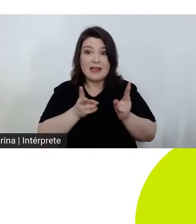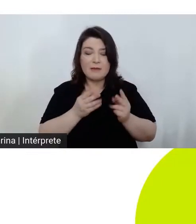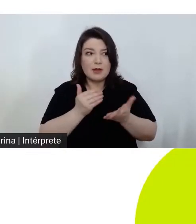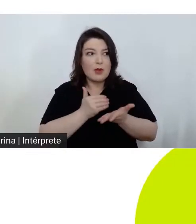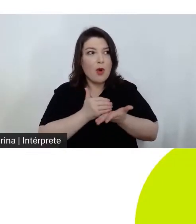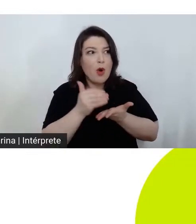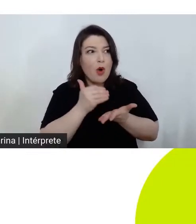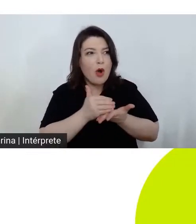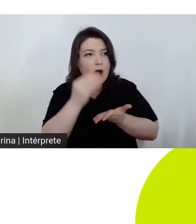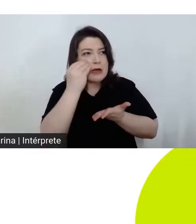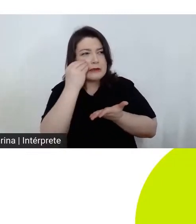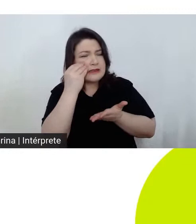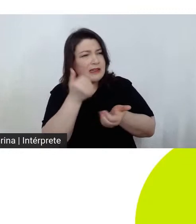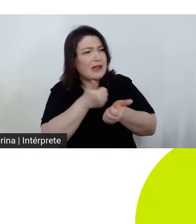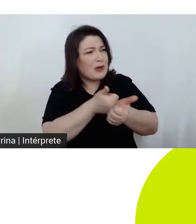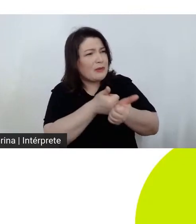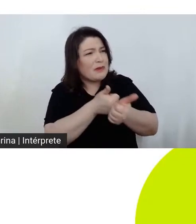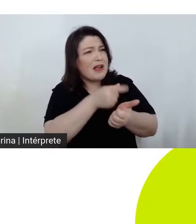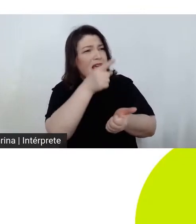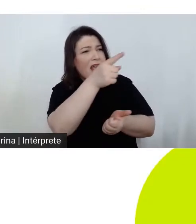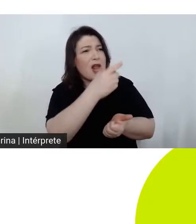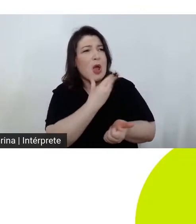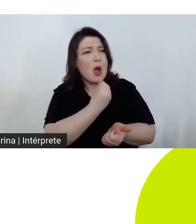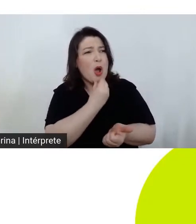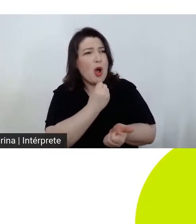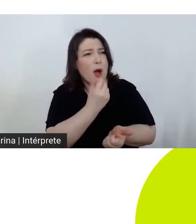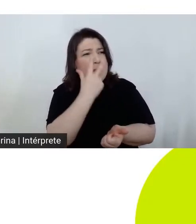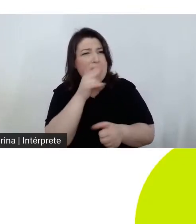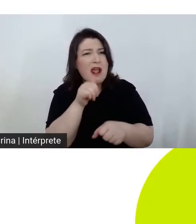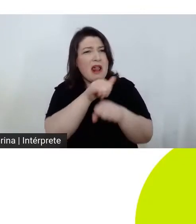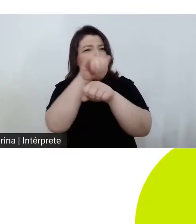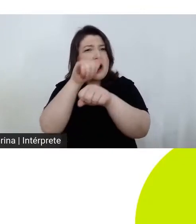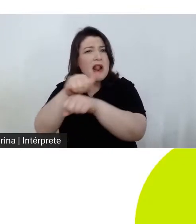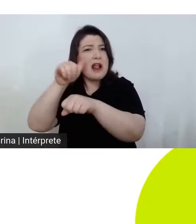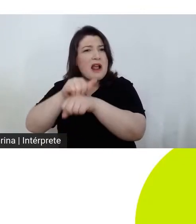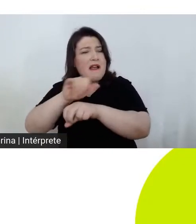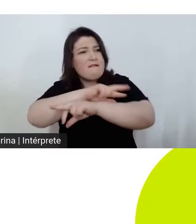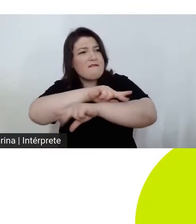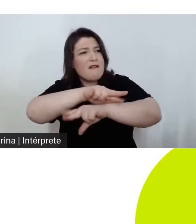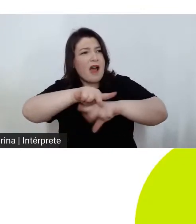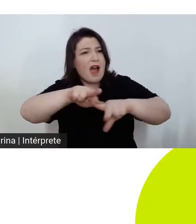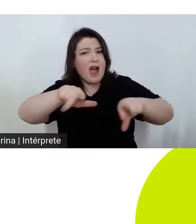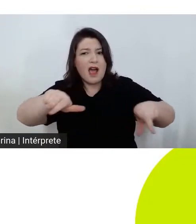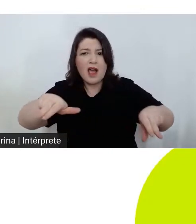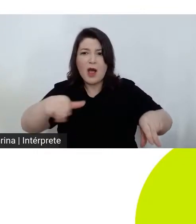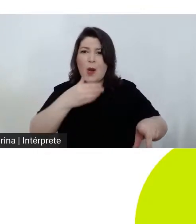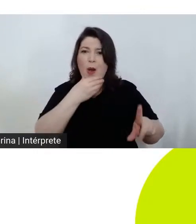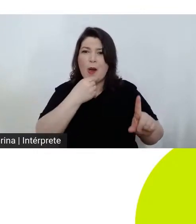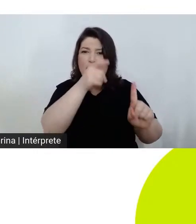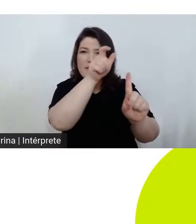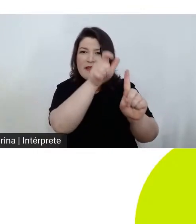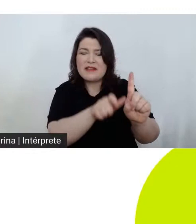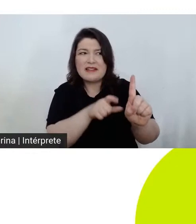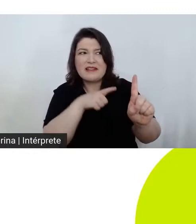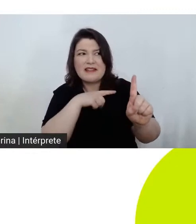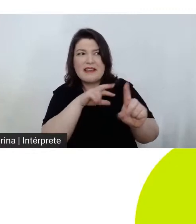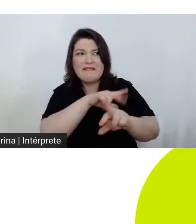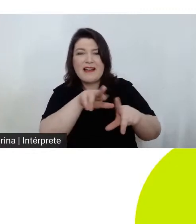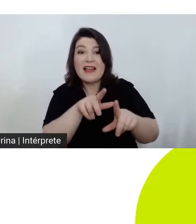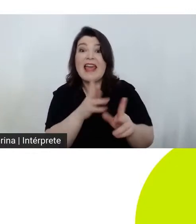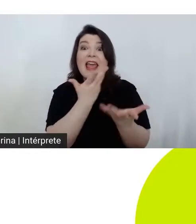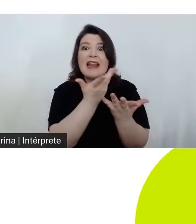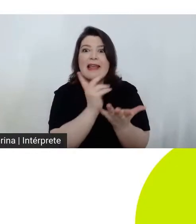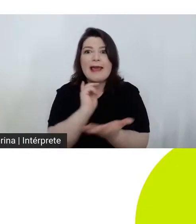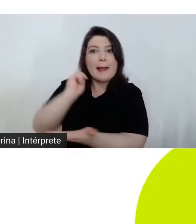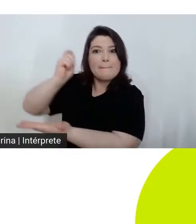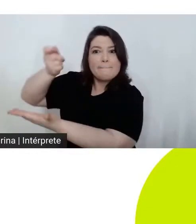tentando acompanhar as falcatruas e imposturas do joalheiro Rattner para pagar um grupo de